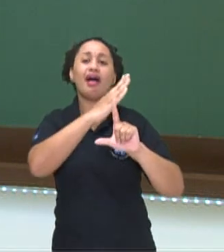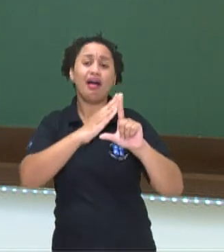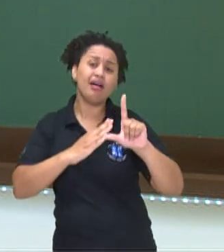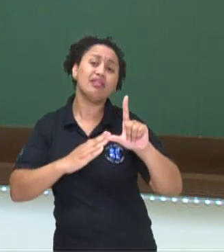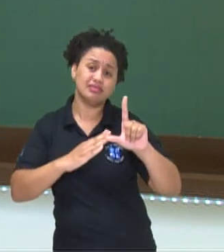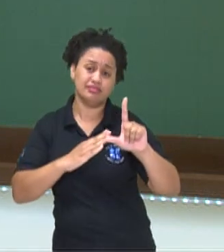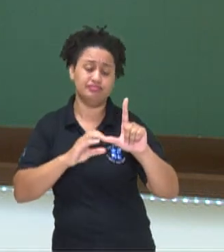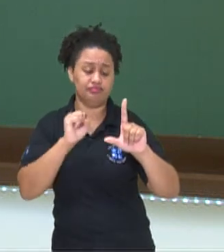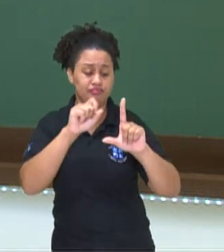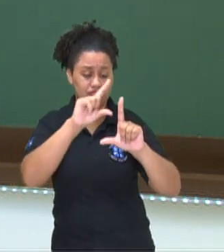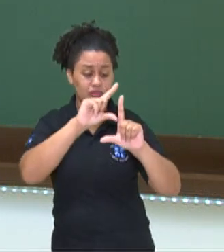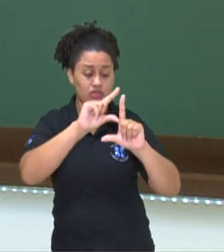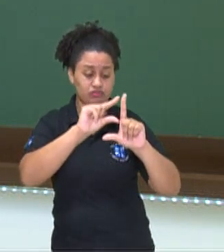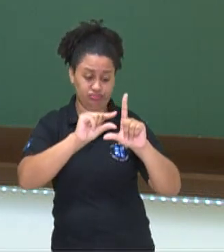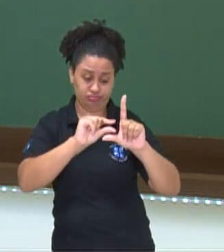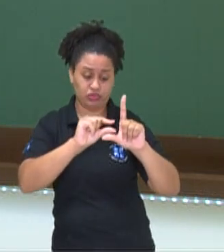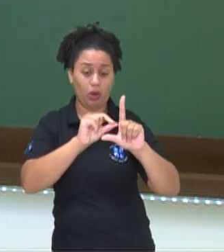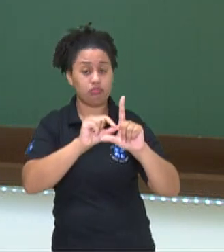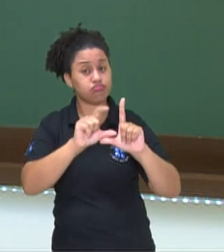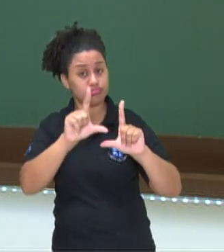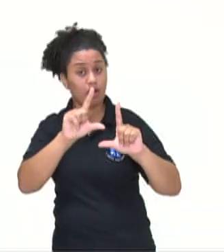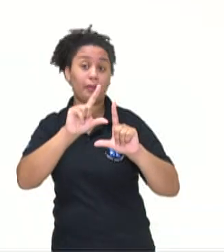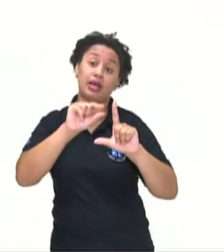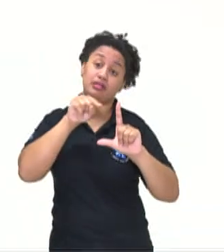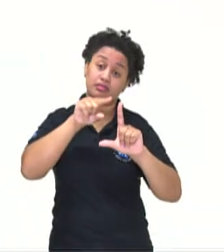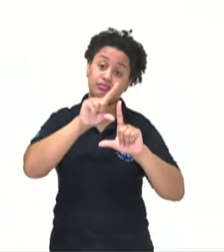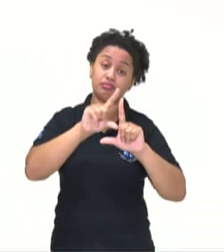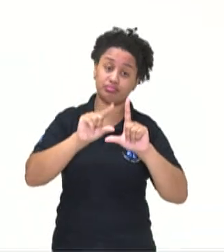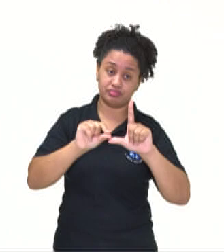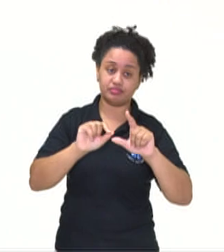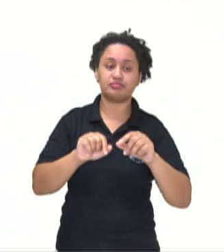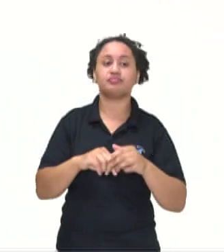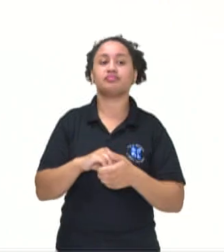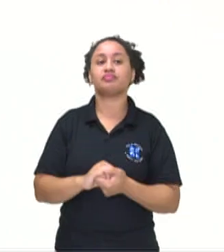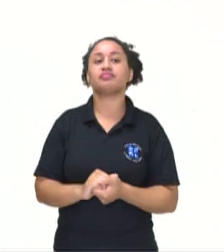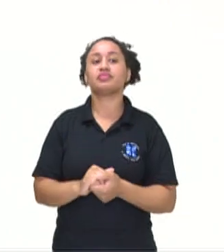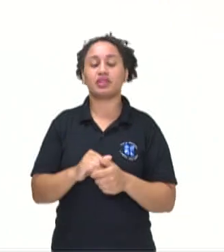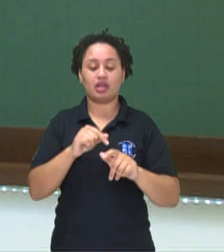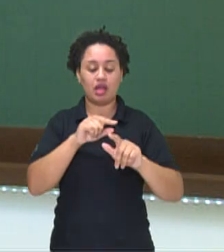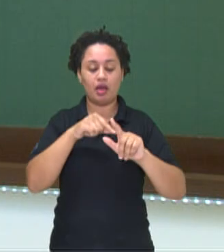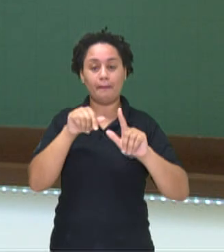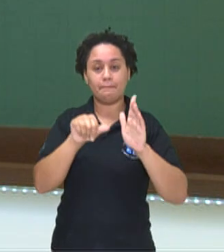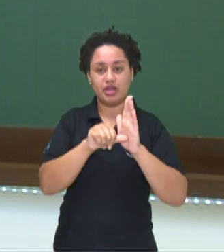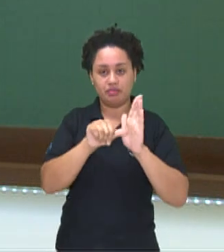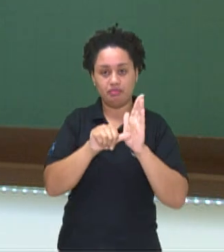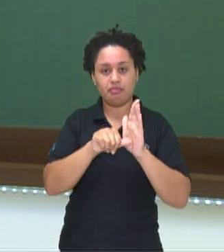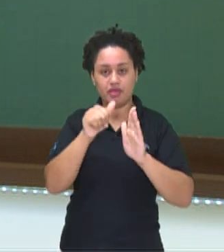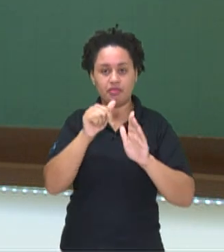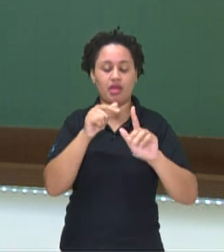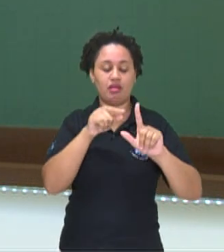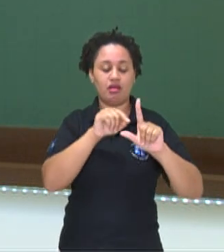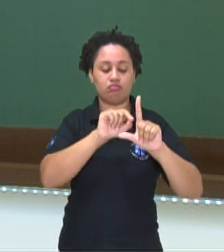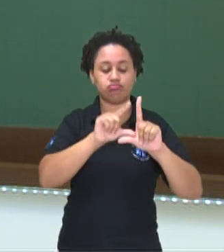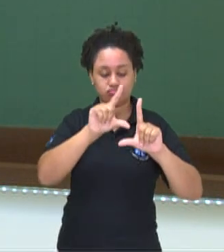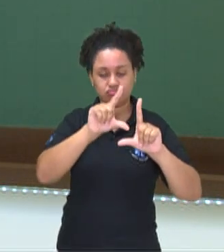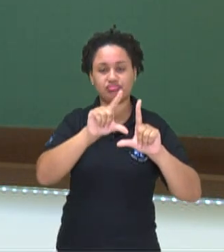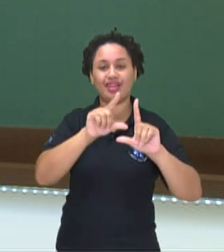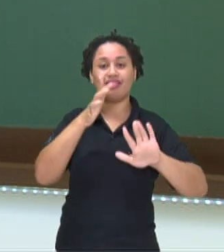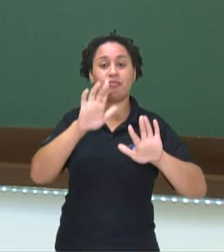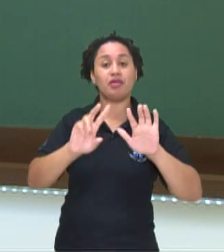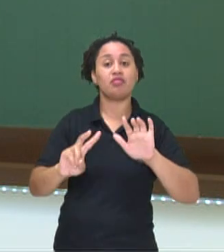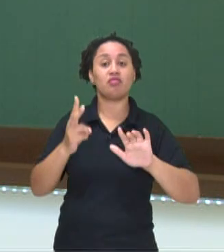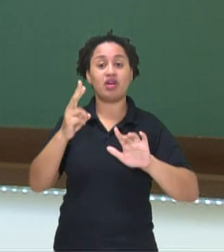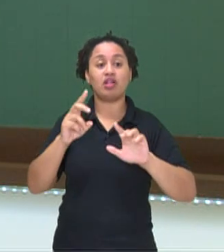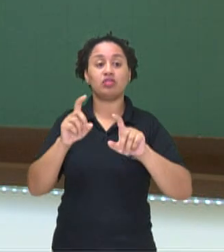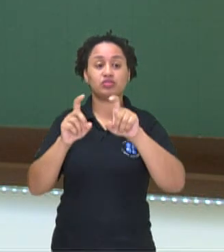reta, tá bom? É uma reta decrescente, e aqui nós temos uma reta crescente, ou seja, conforme o valor